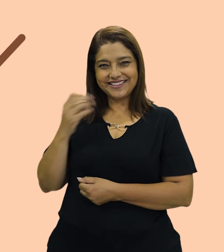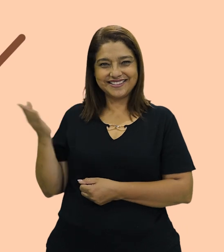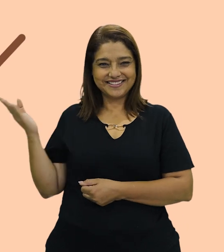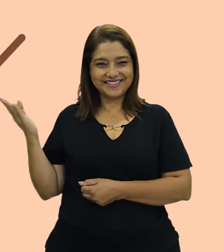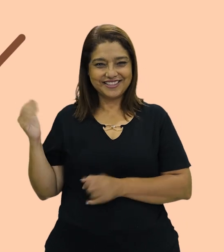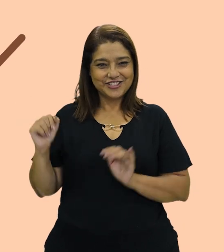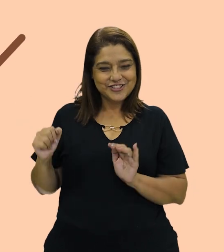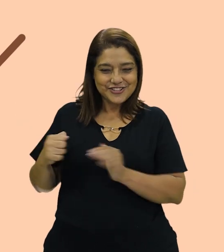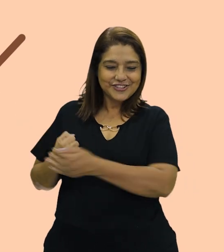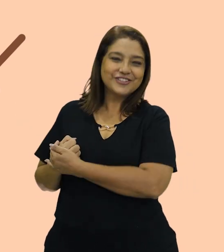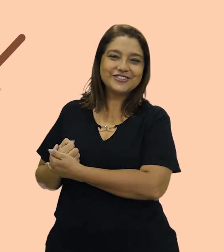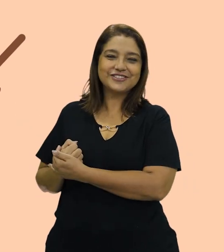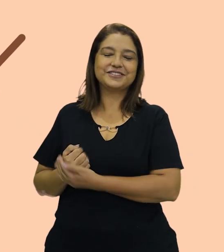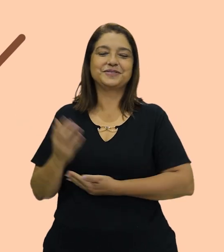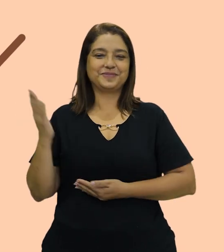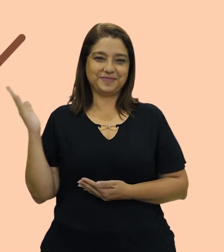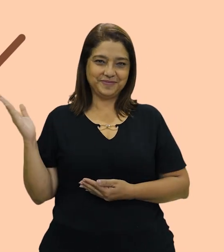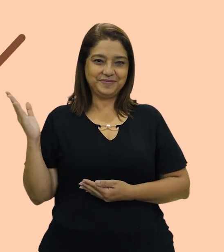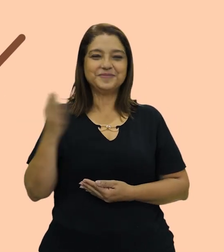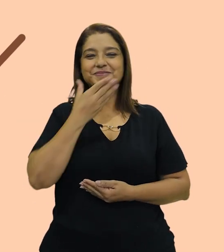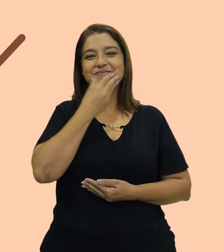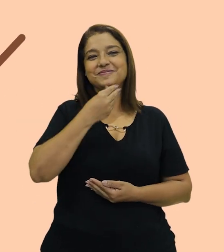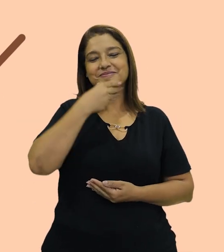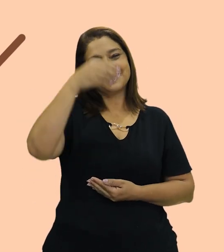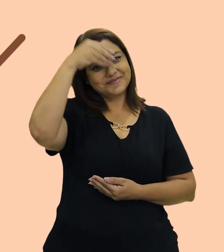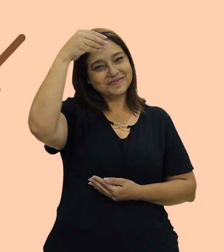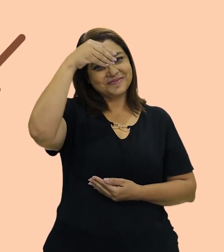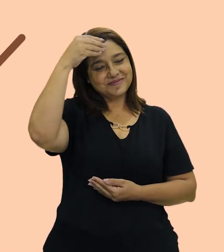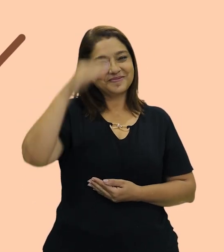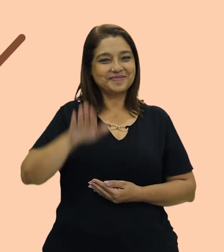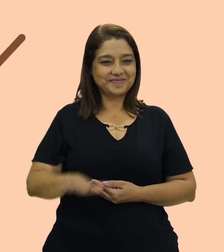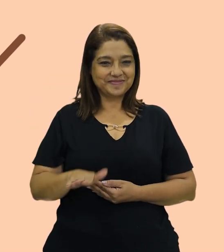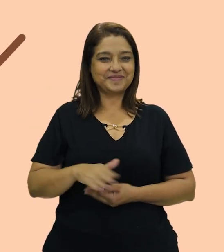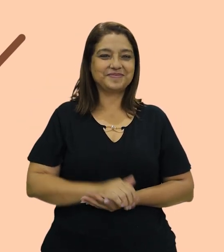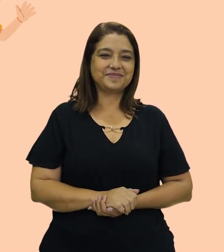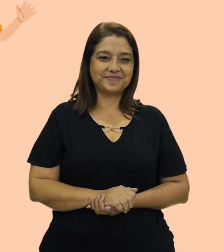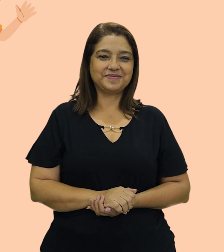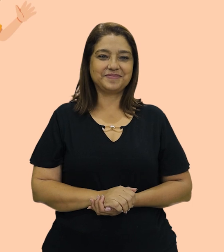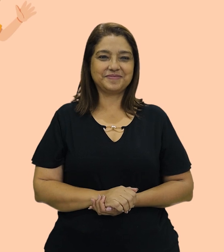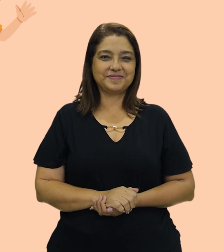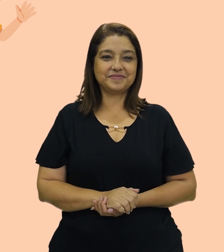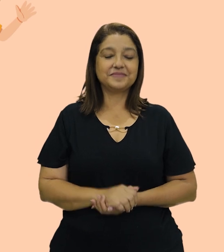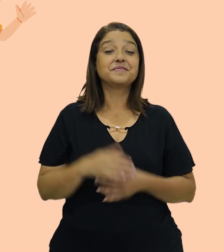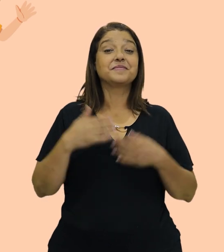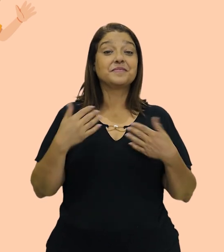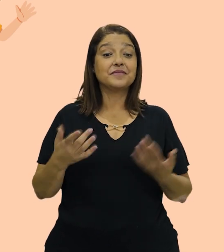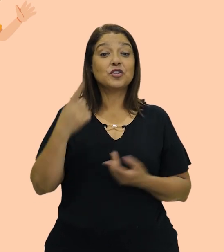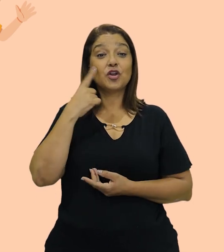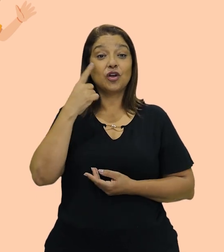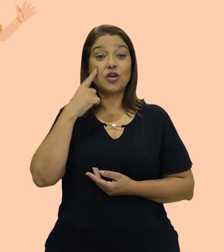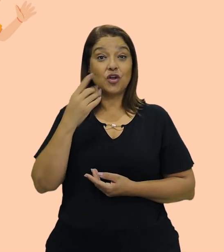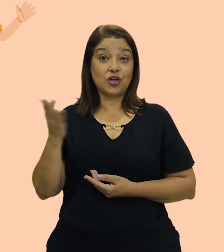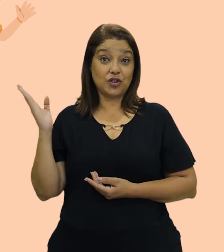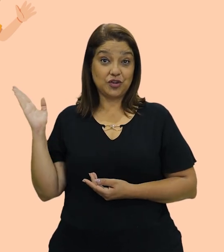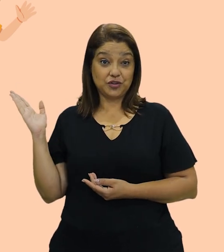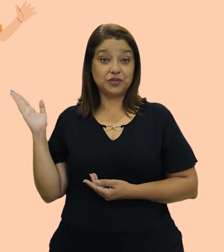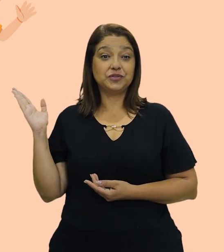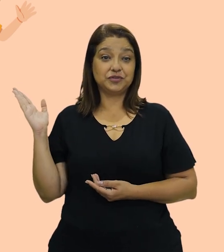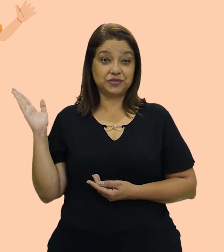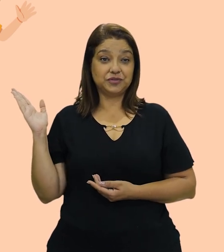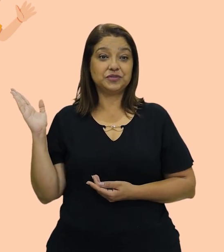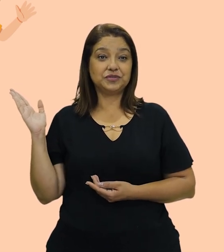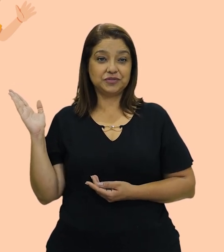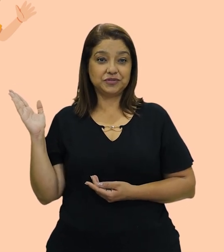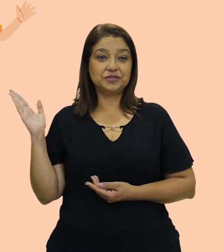Néfeu. Néfeu. Ok? Good. E aí, nós temos a